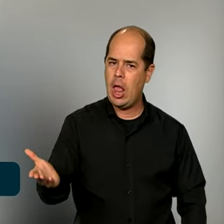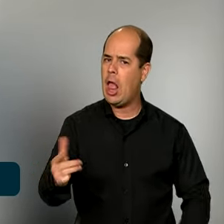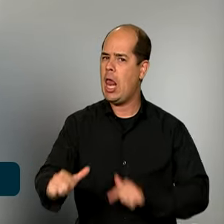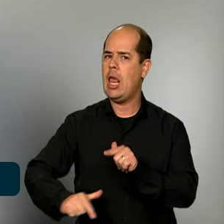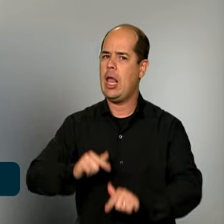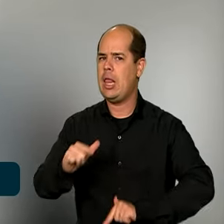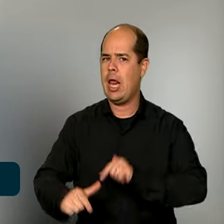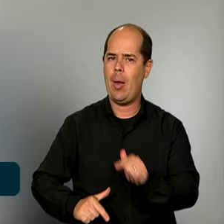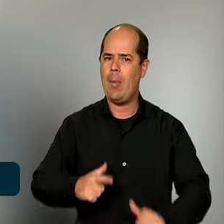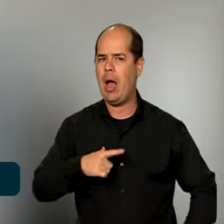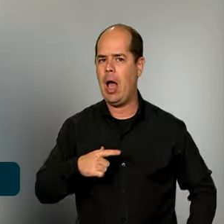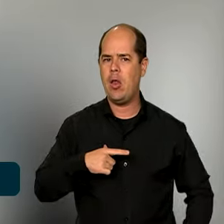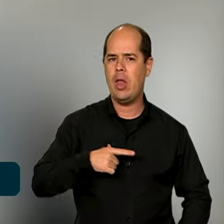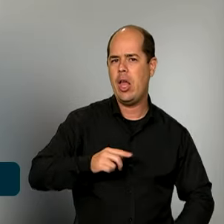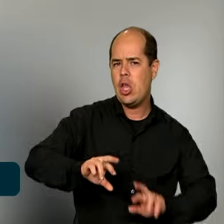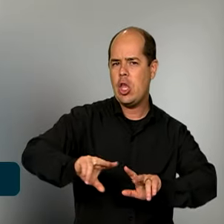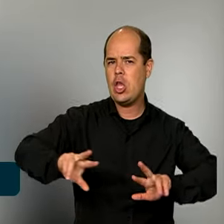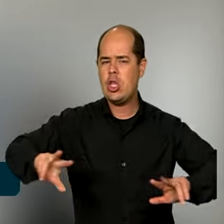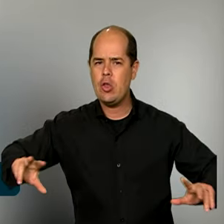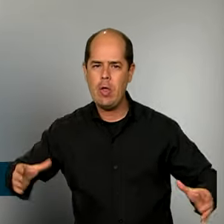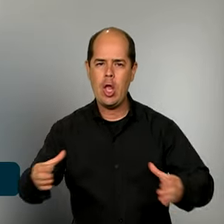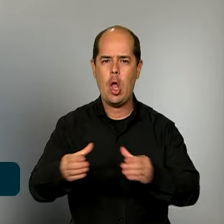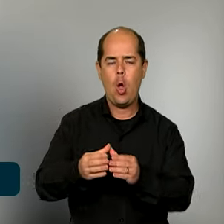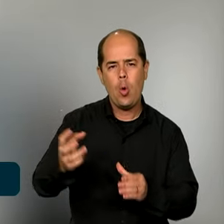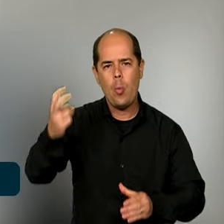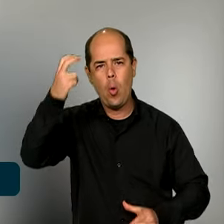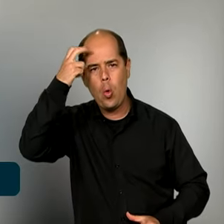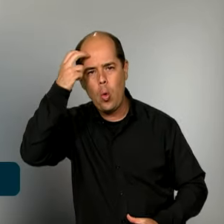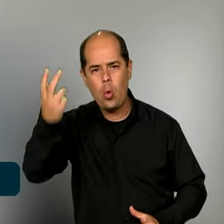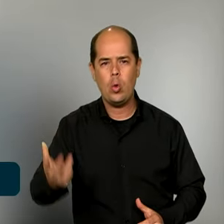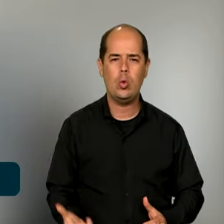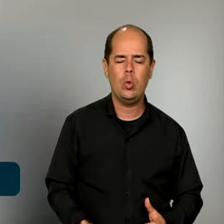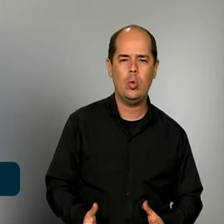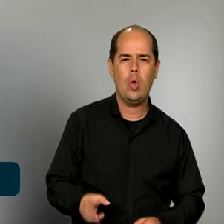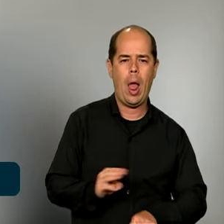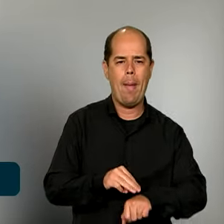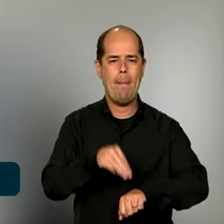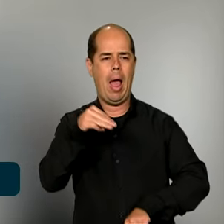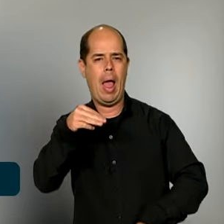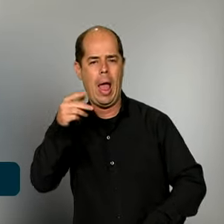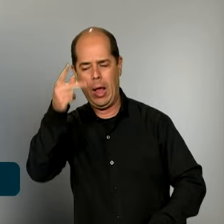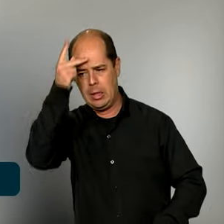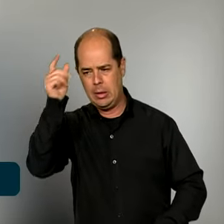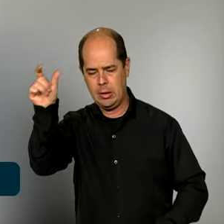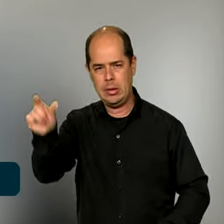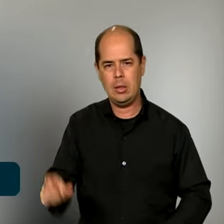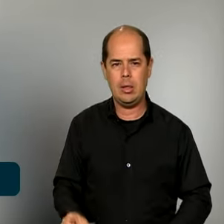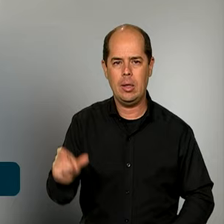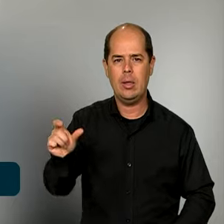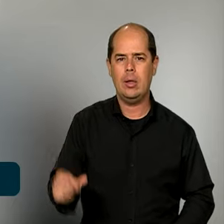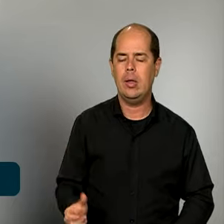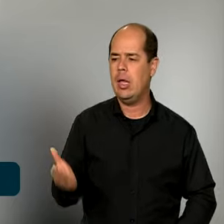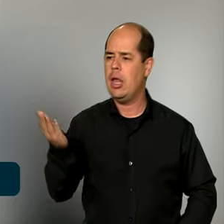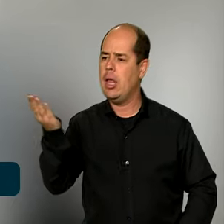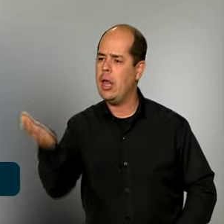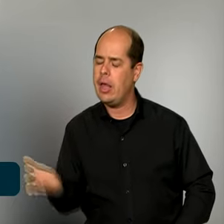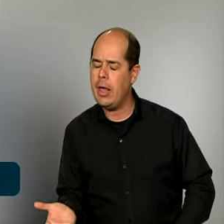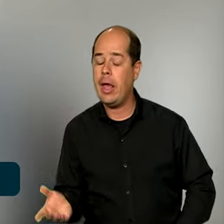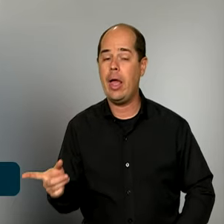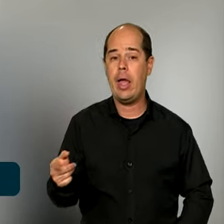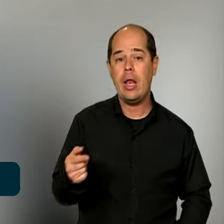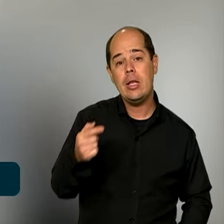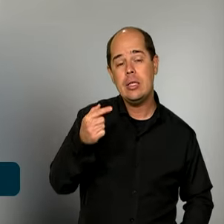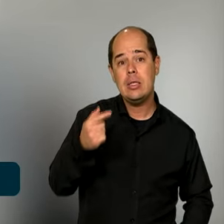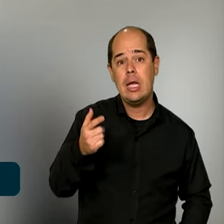agentes culturais, de guardiões e guardiãs, de mestres e mestras, dessas nossas sabências, desses nossos fazeres, que na